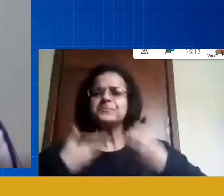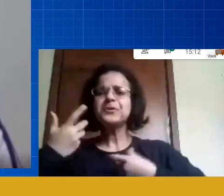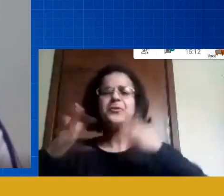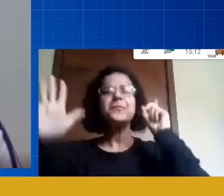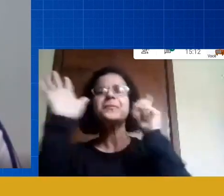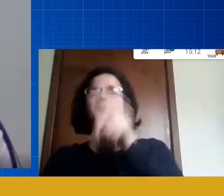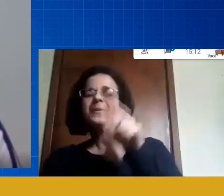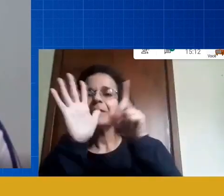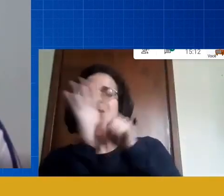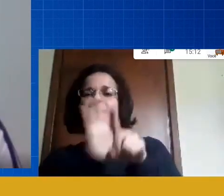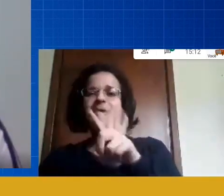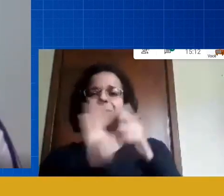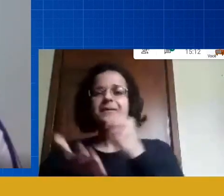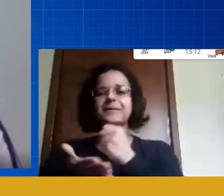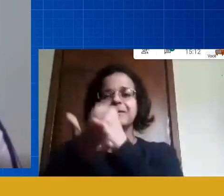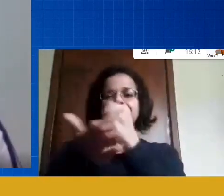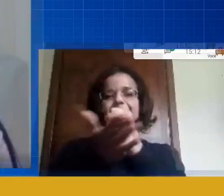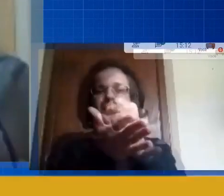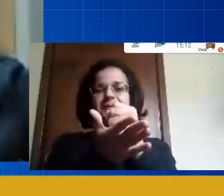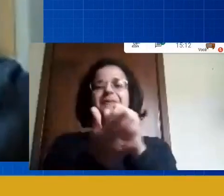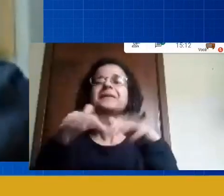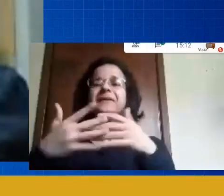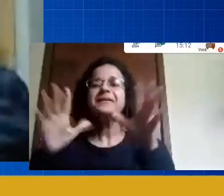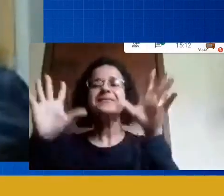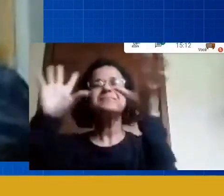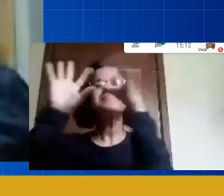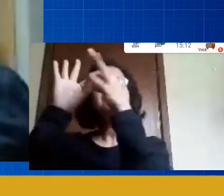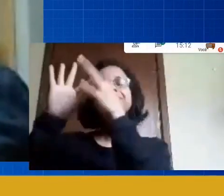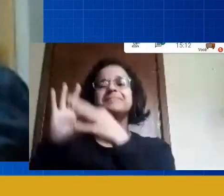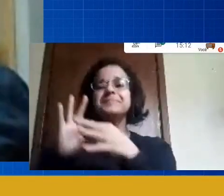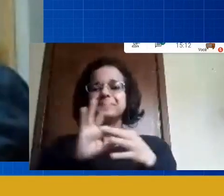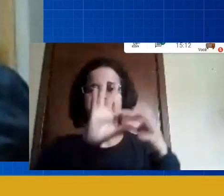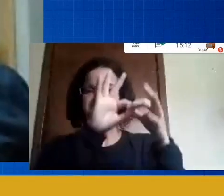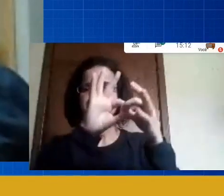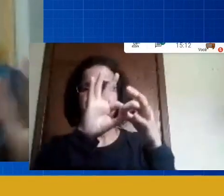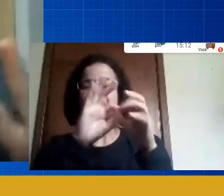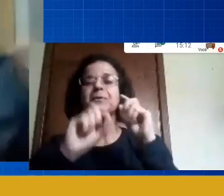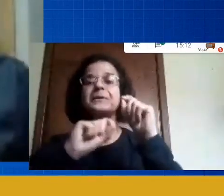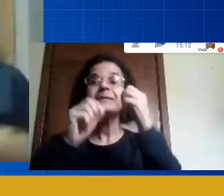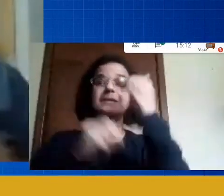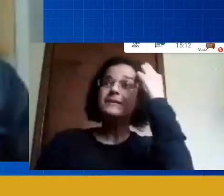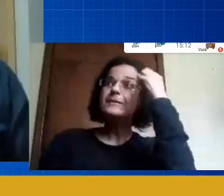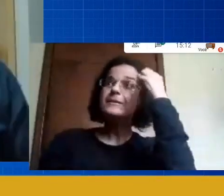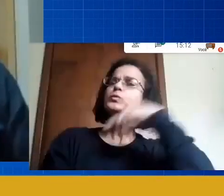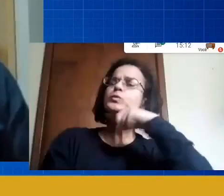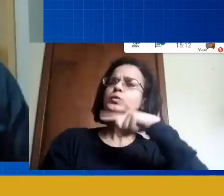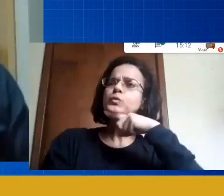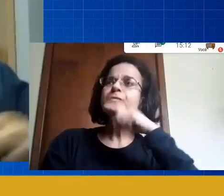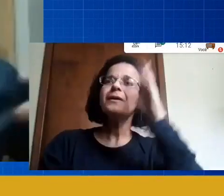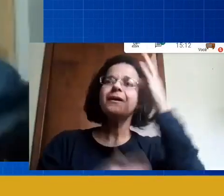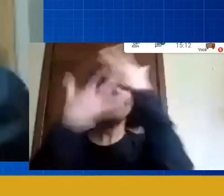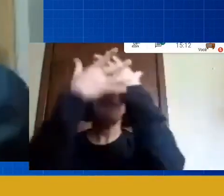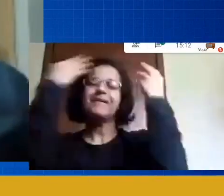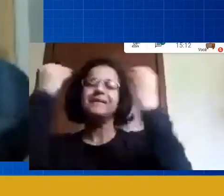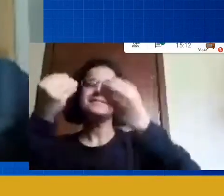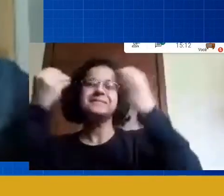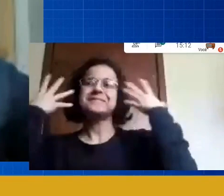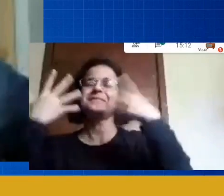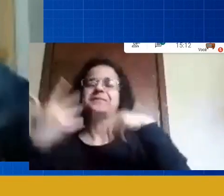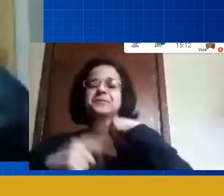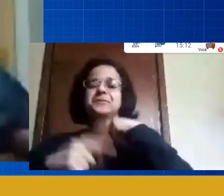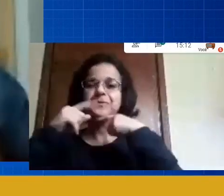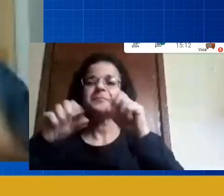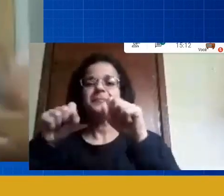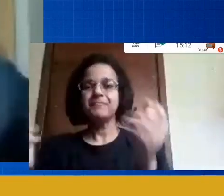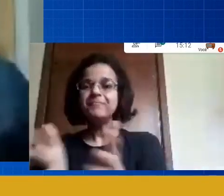contribuições e vão fechando algumas janelinhas de perguntas que se abrem isso é mágico entendeu por isso que o